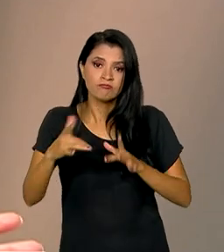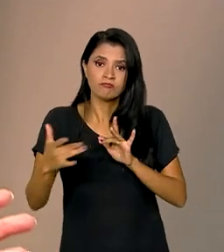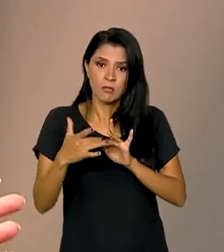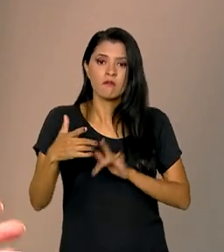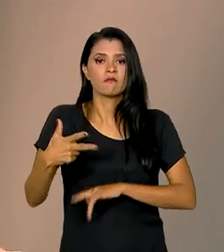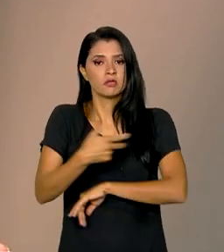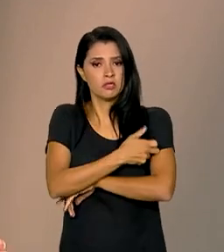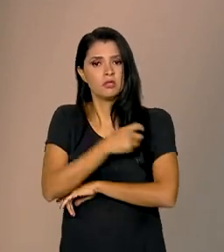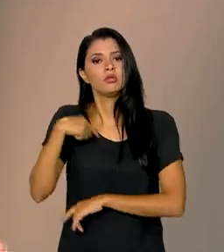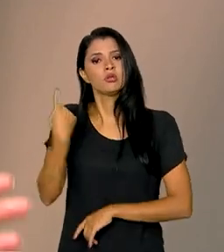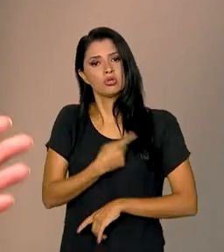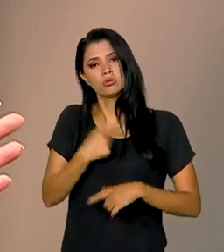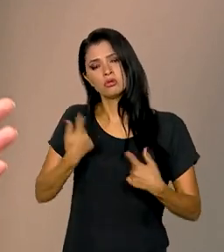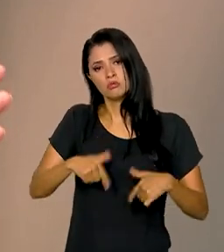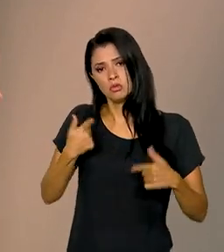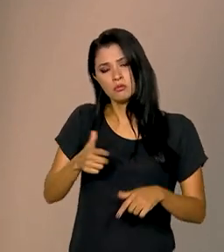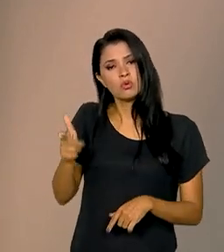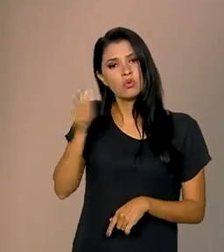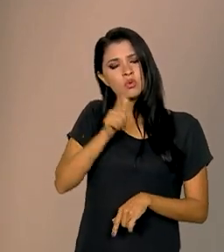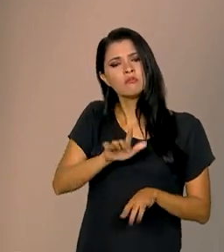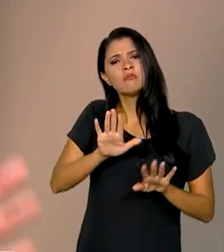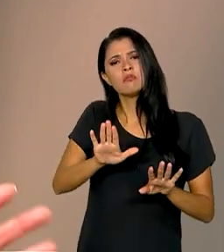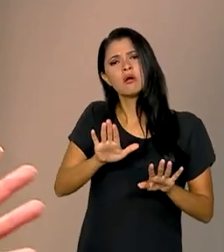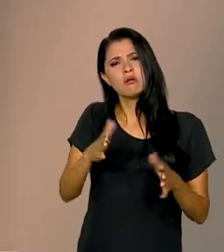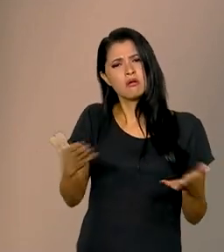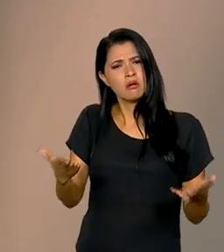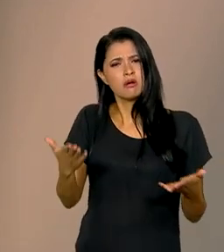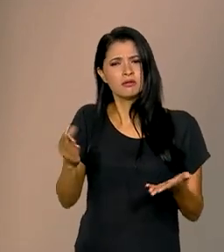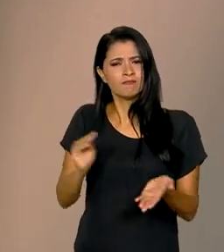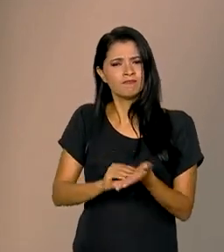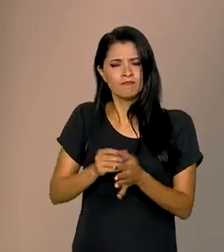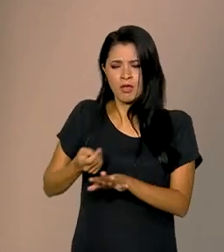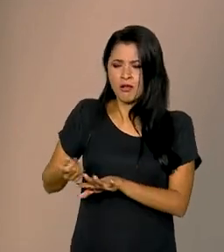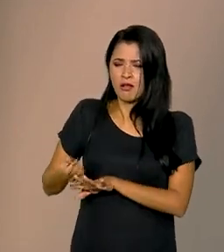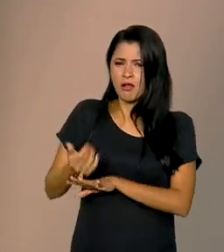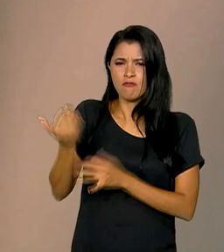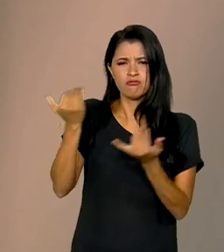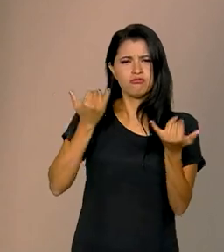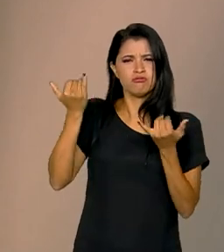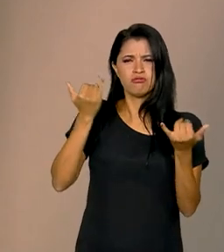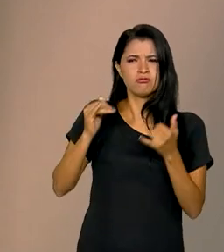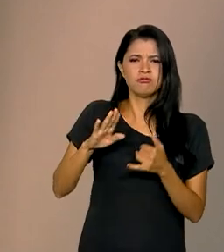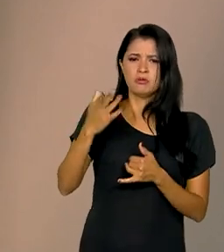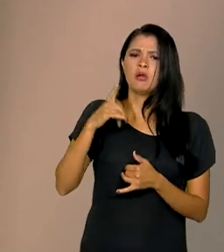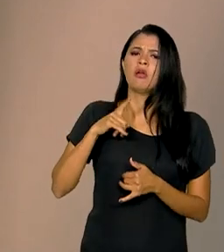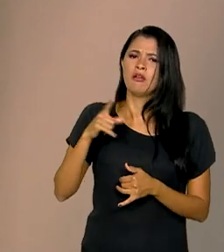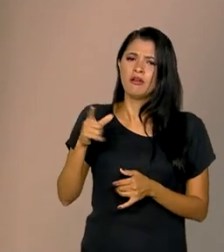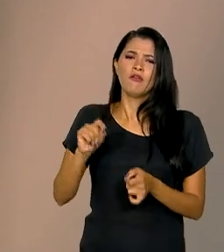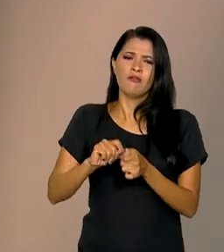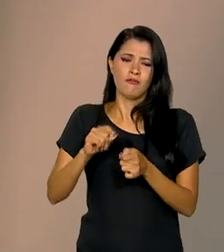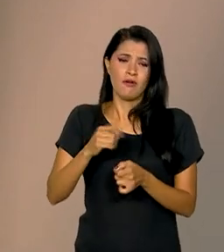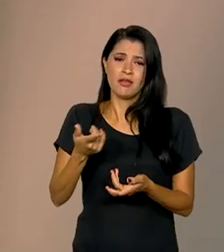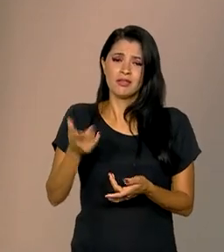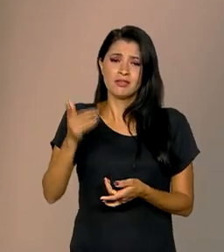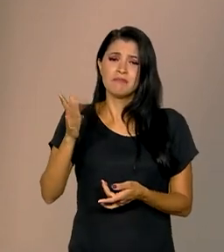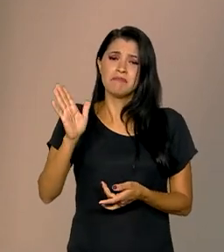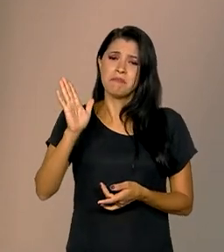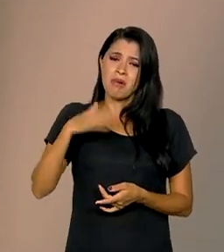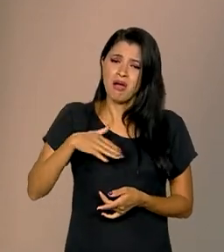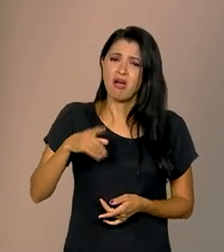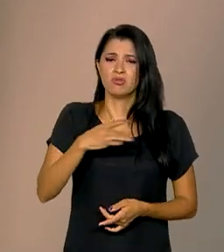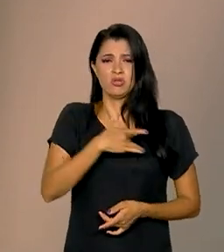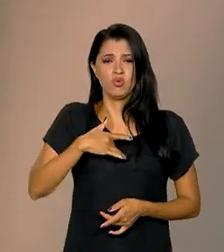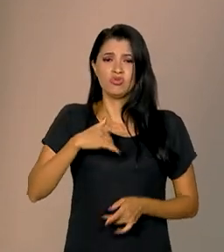estamos trabalhando para isso. Mas a desinformação faz mal à saúde. A desinformação mata.